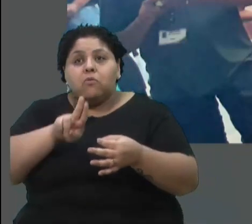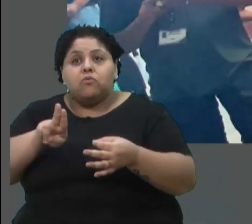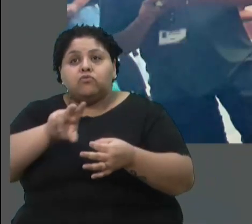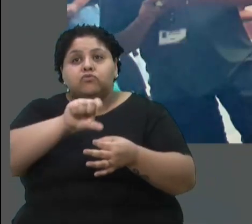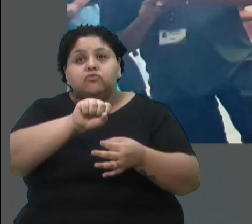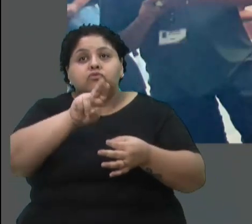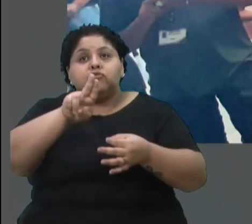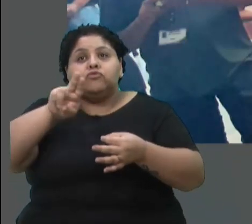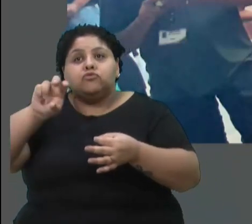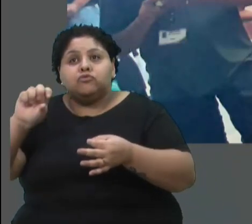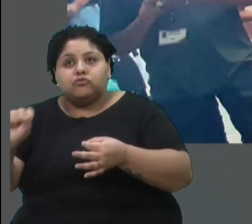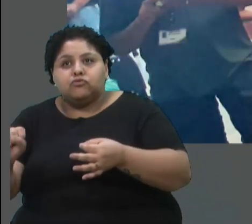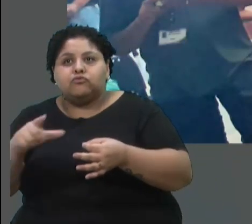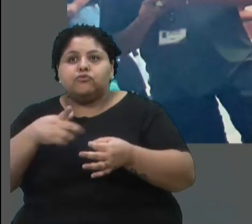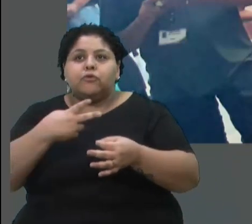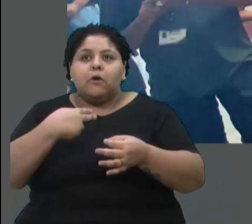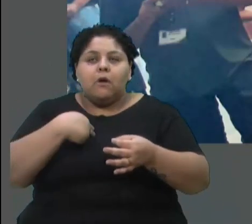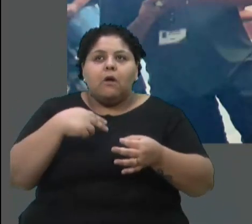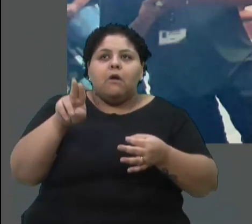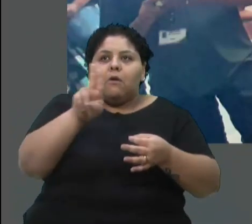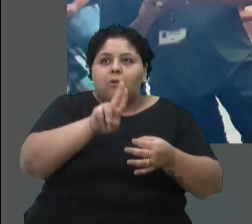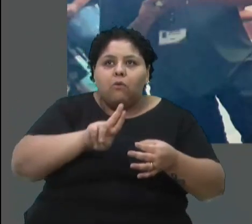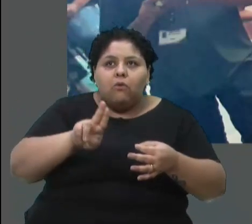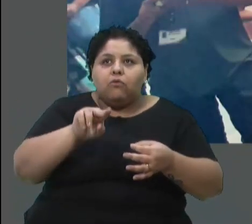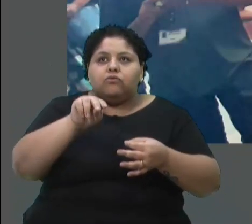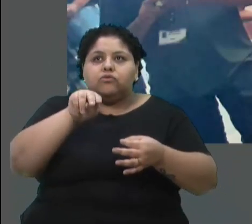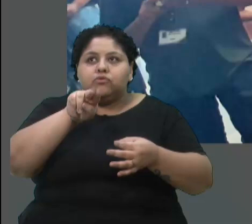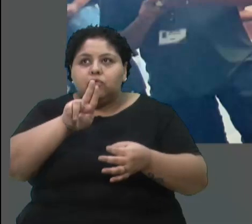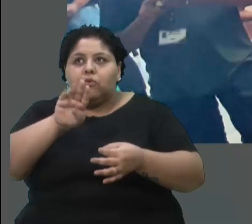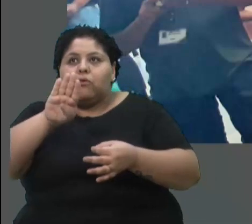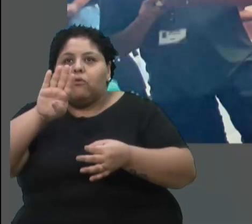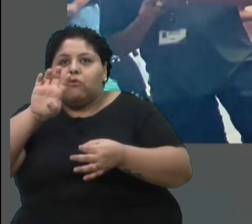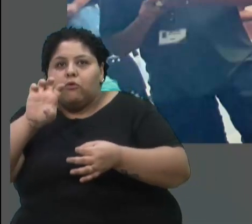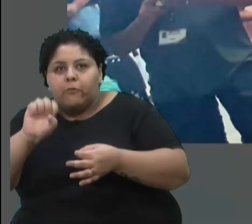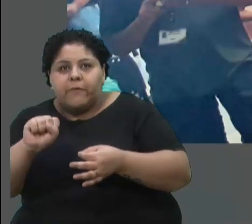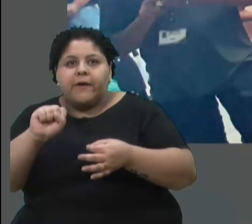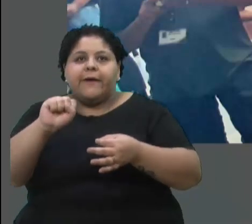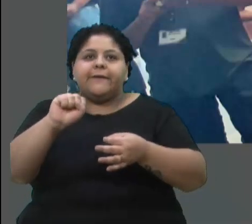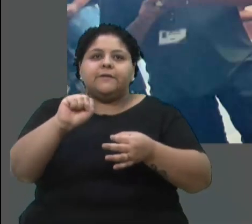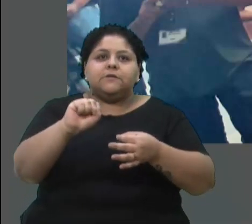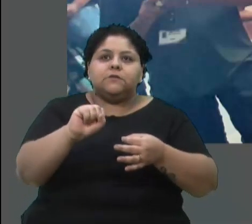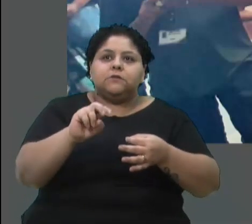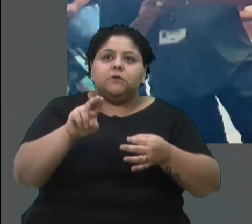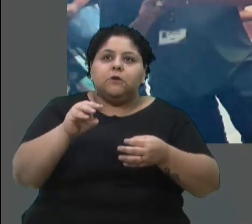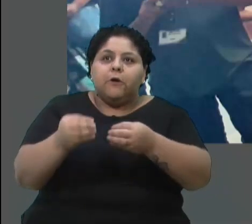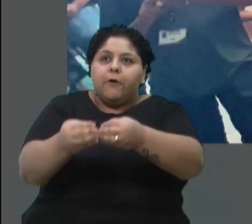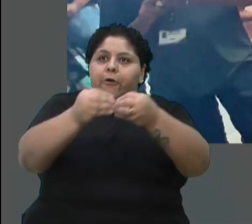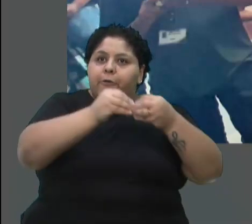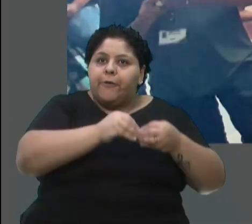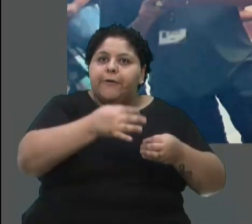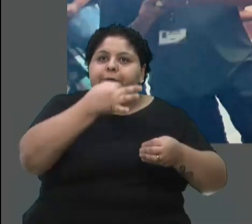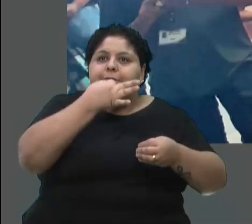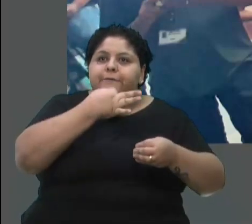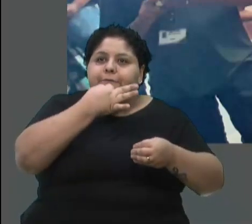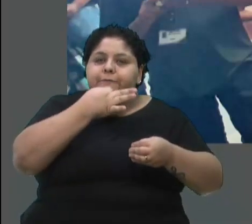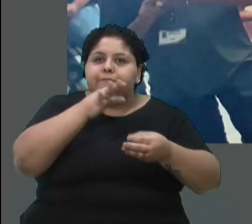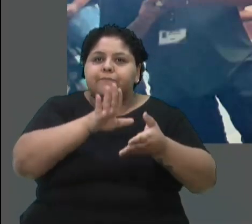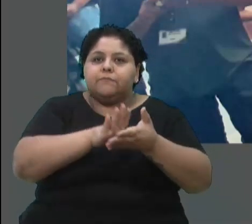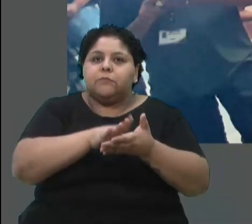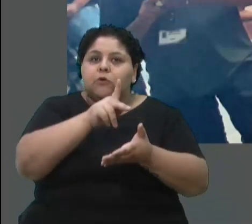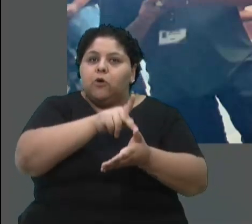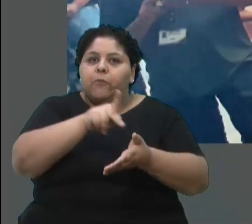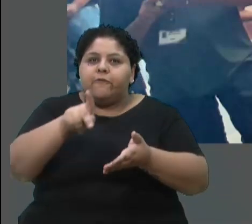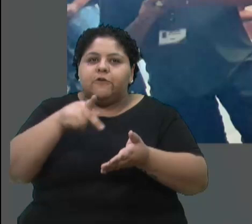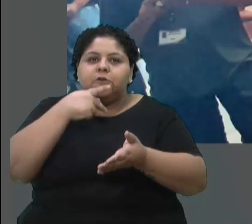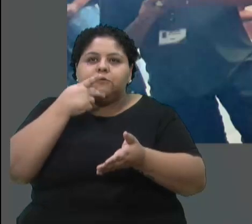Eu uso as UPAs, eu uso a UBS, eu pego medicamentos lá no CESA, onde o professor Zanquin citou